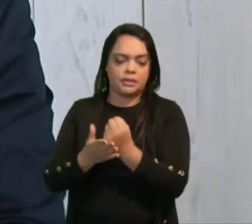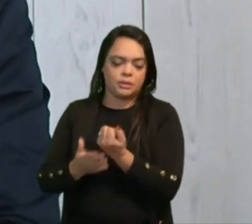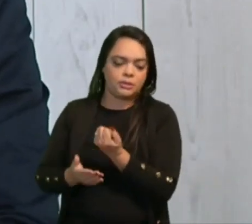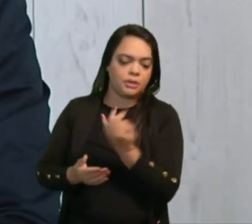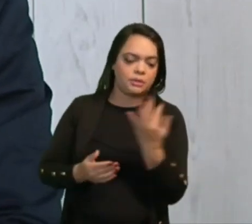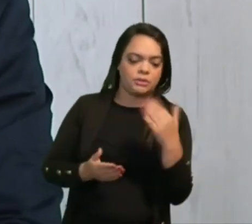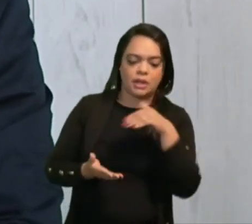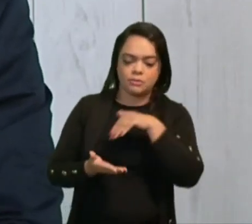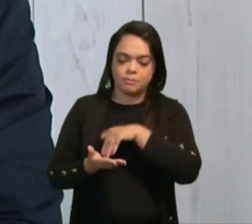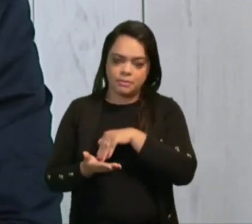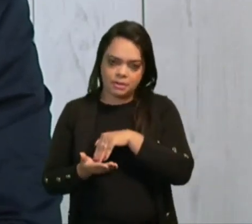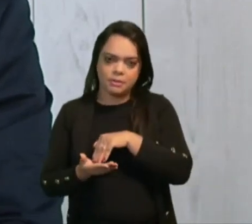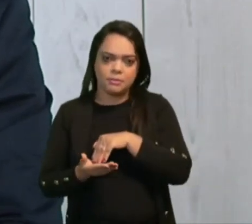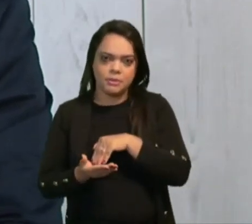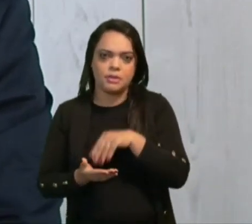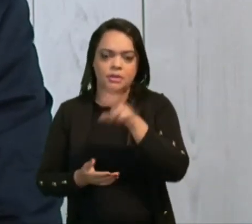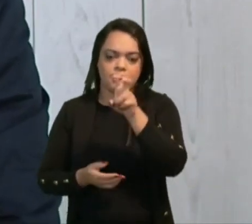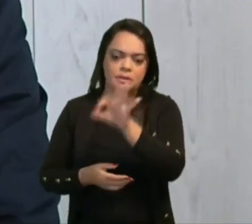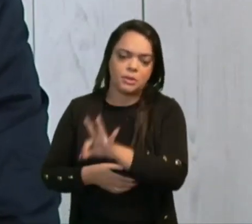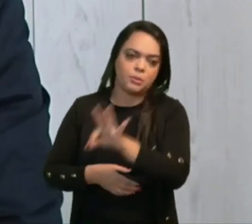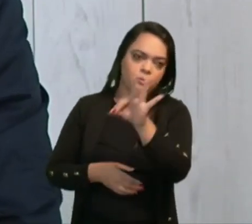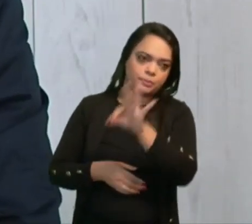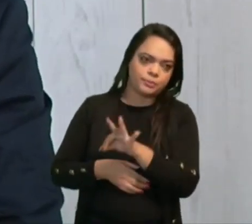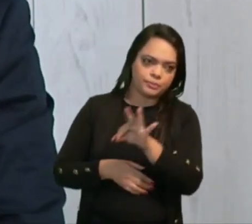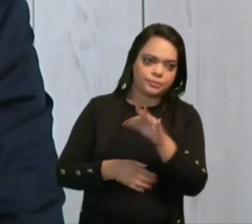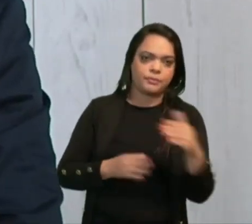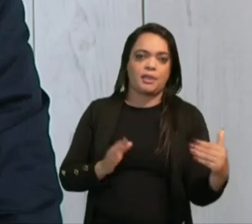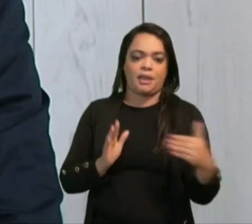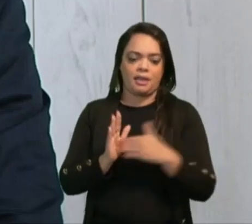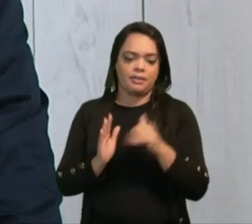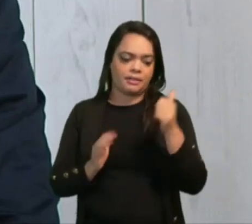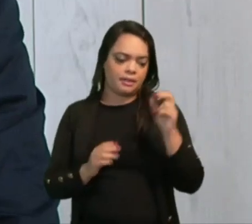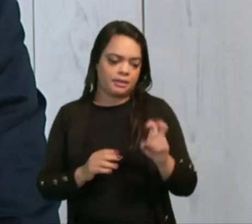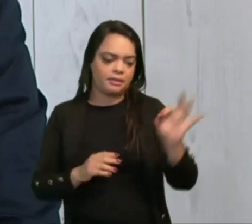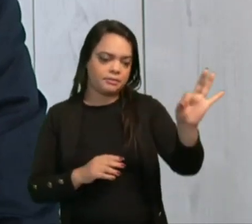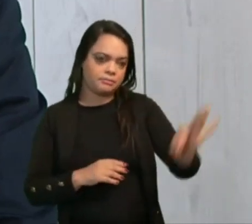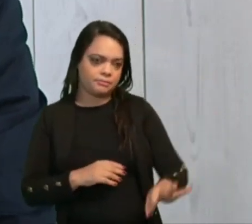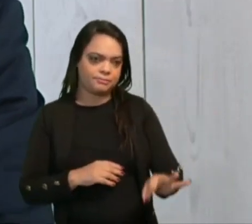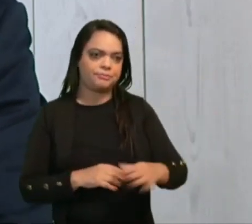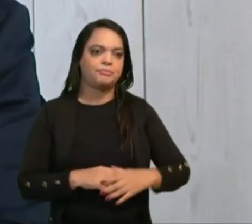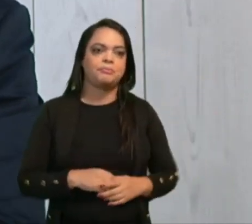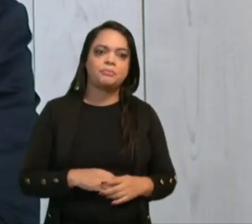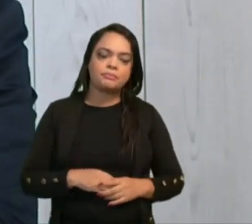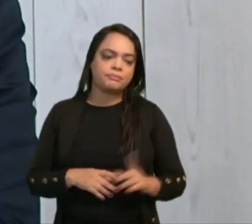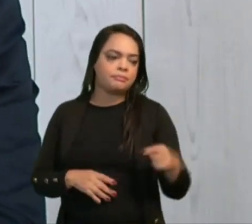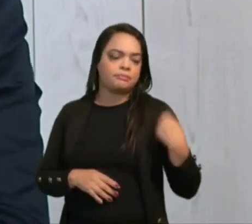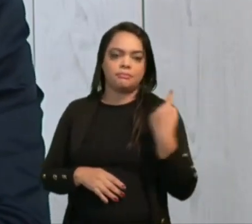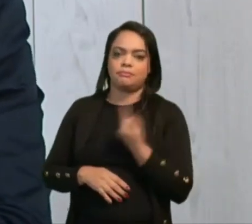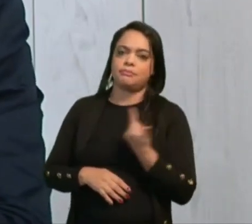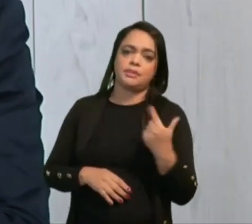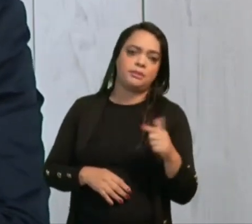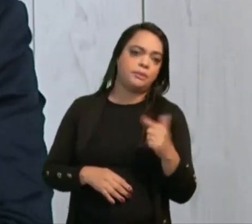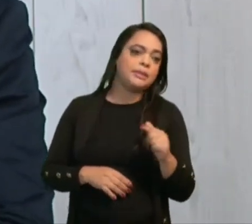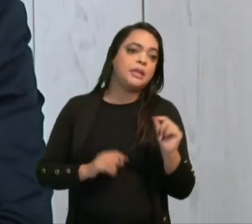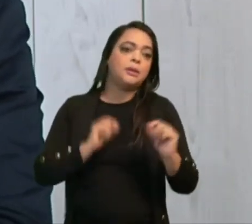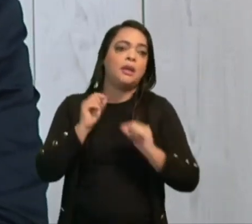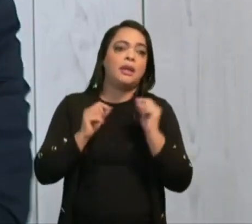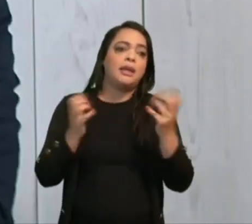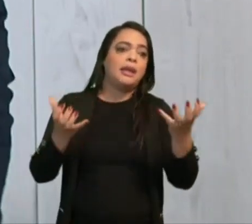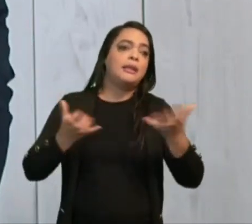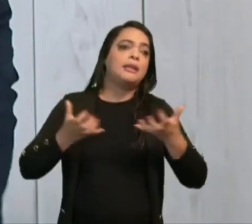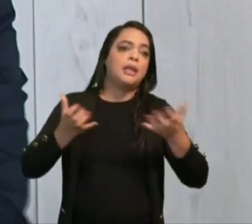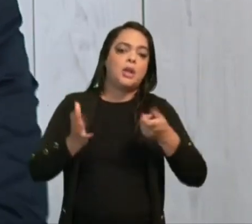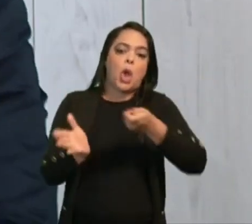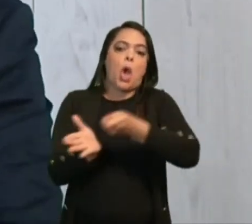mínimo, dessa cota mínima de 5% e até 15%. Mas não estamos nessa campanha querendo abordar